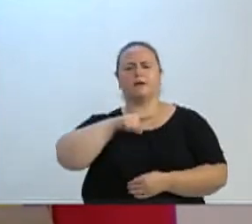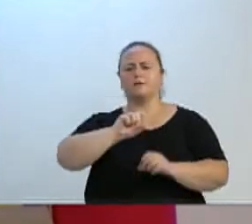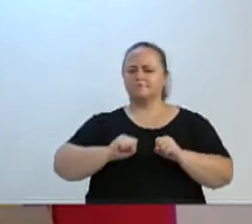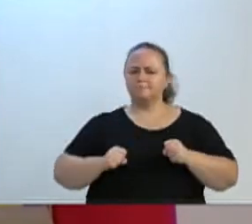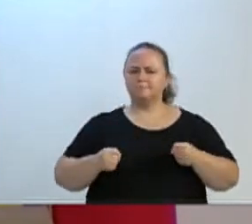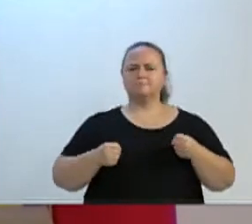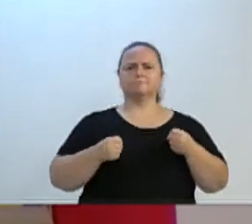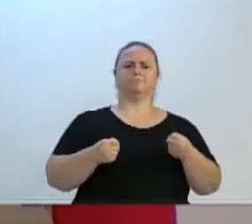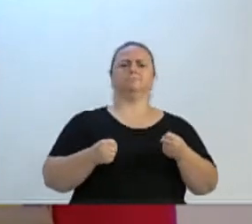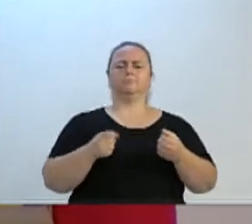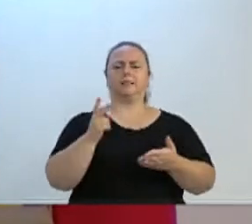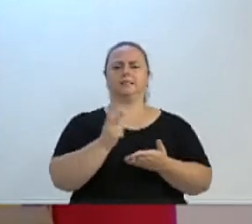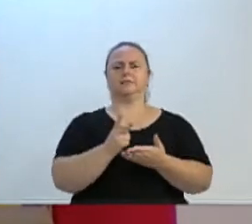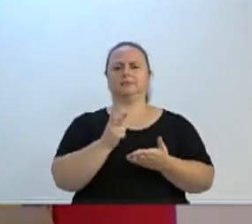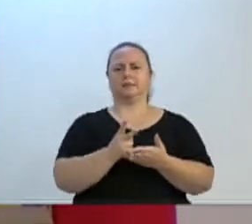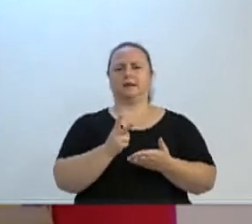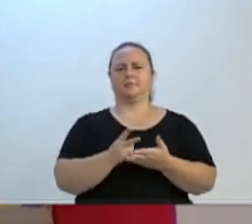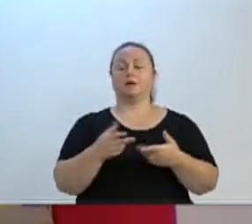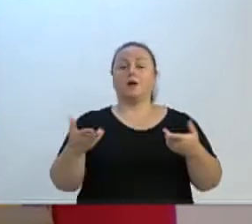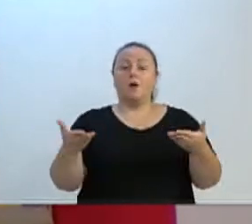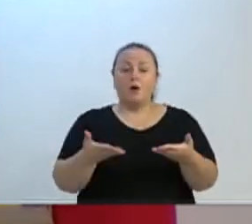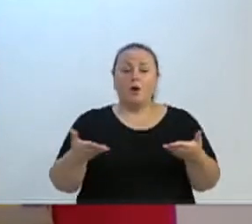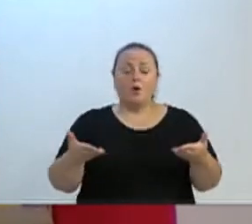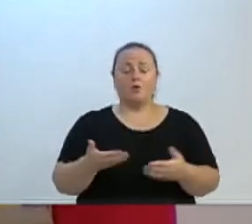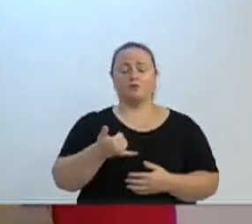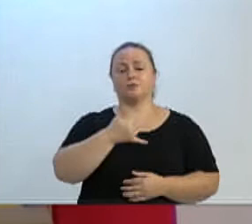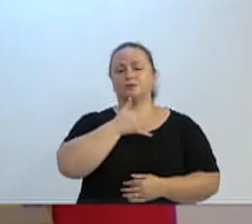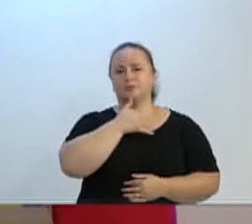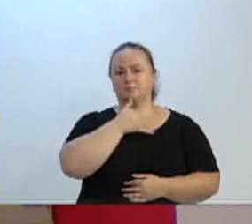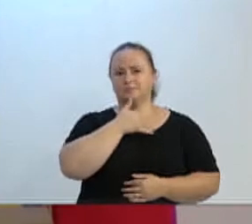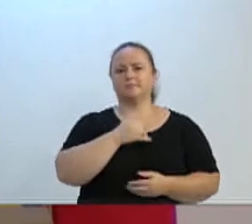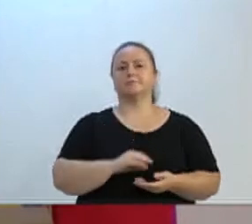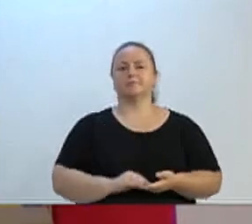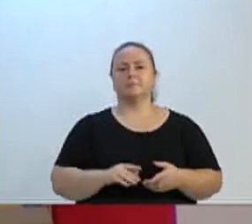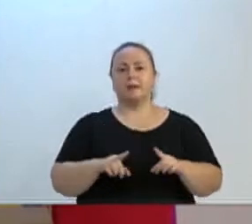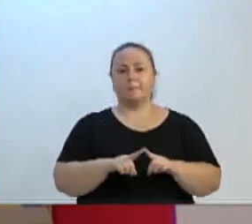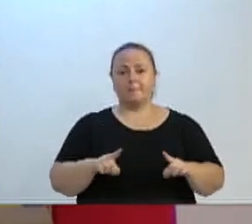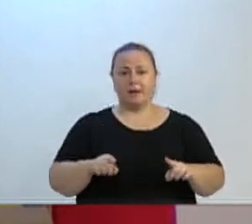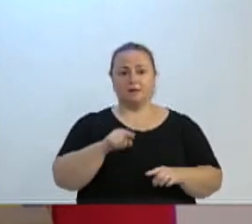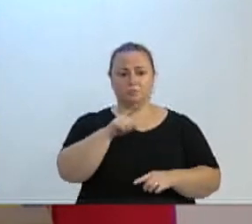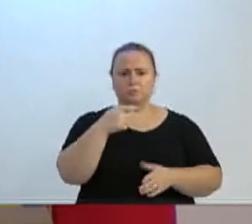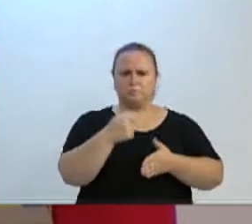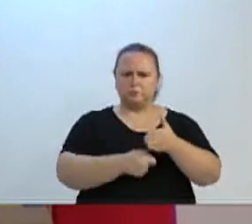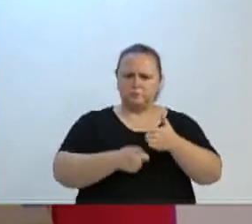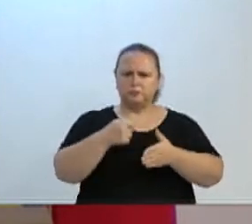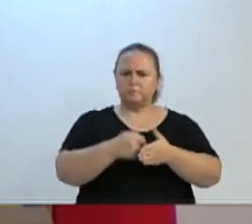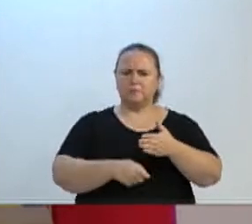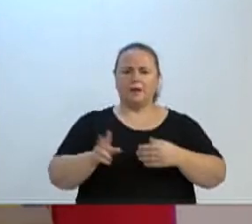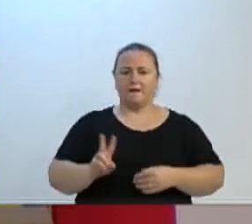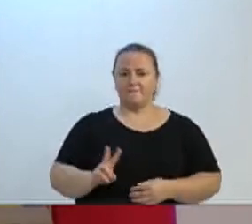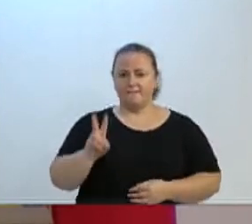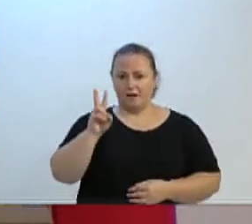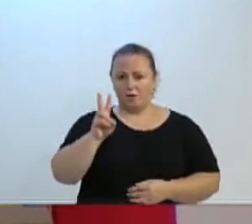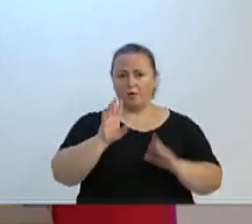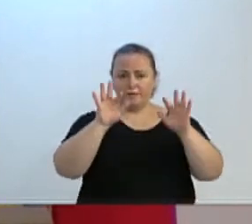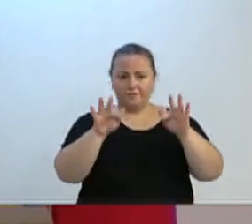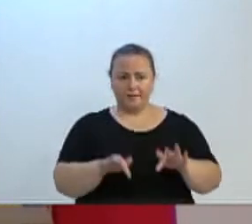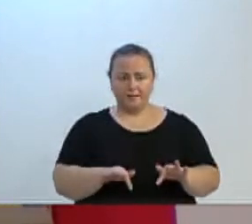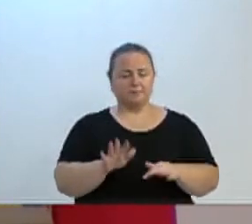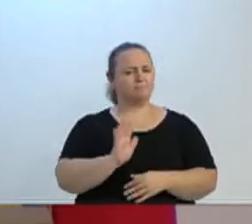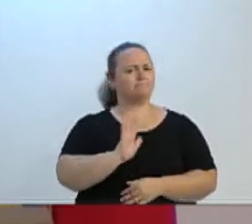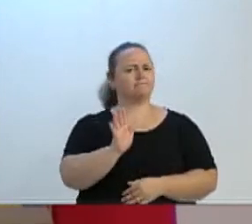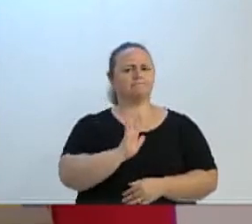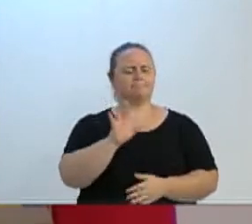municipal, e então ela está mais triste. Mas pode ter certeza, meu amigo, que a sua luta pela valorização da guarda, ela não termina por aqui, muito pelo